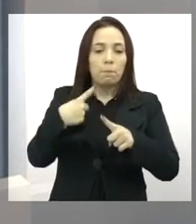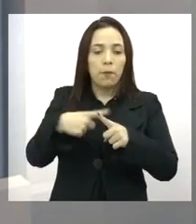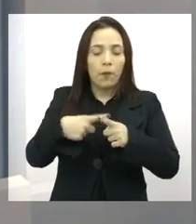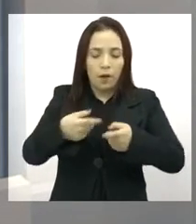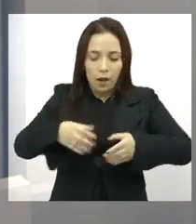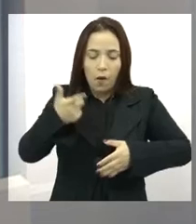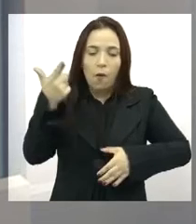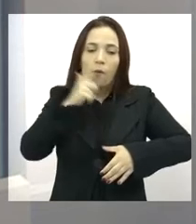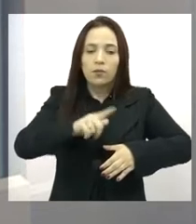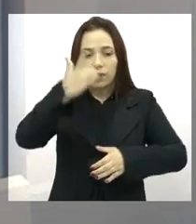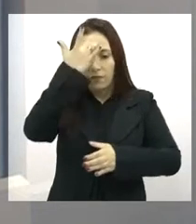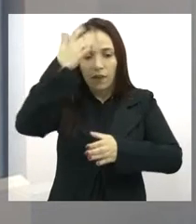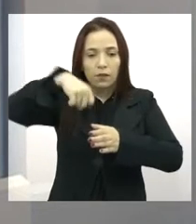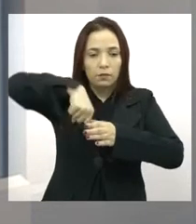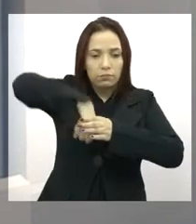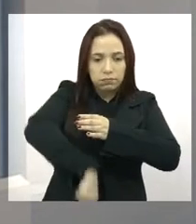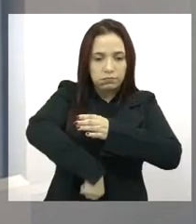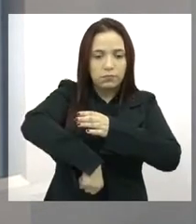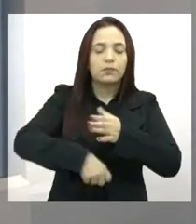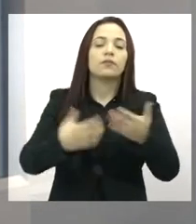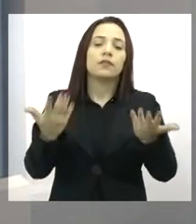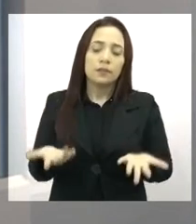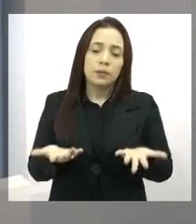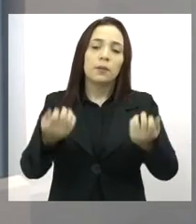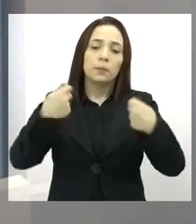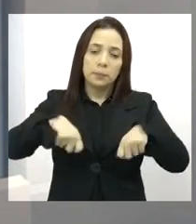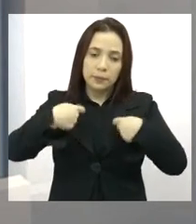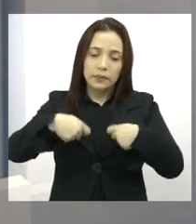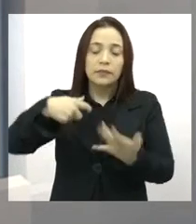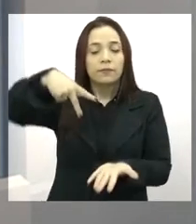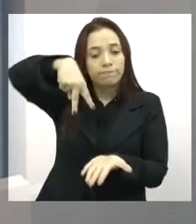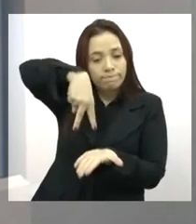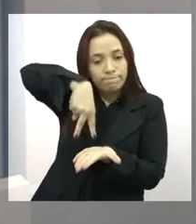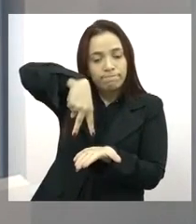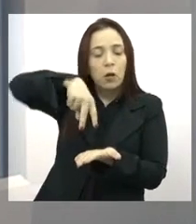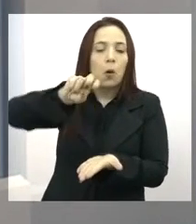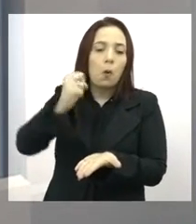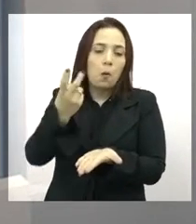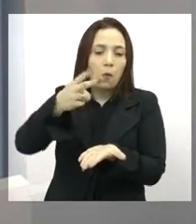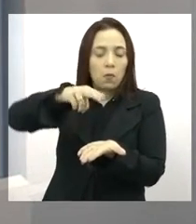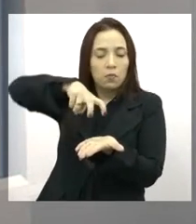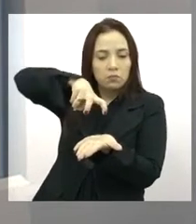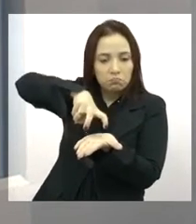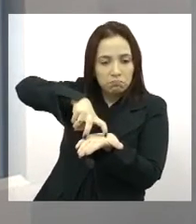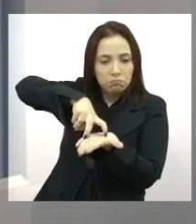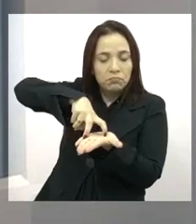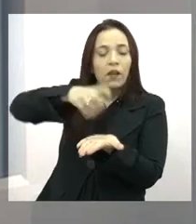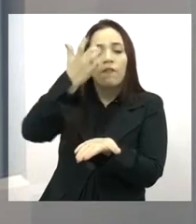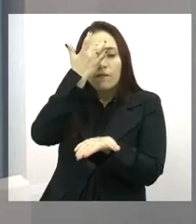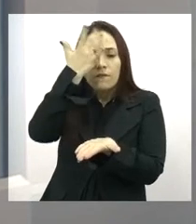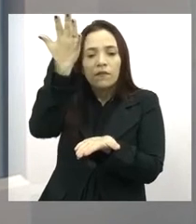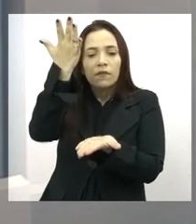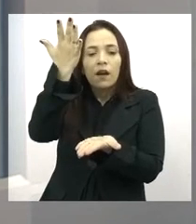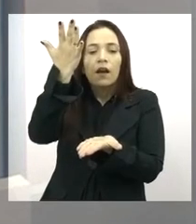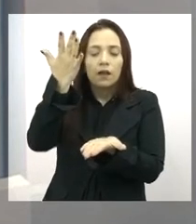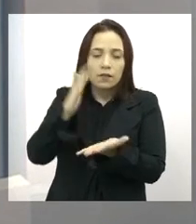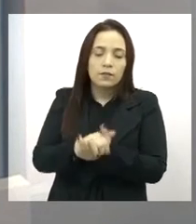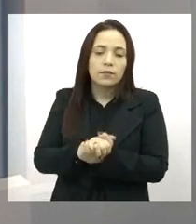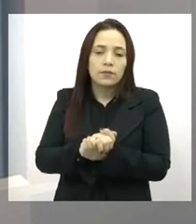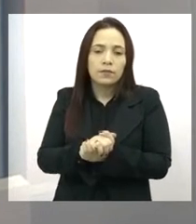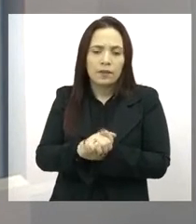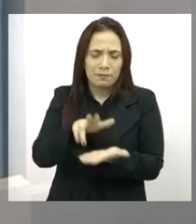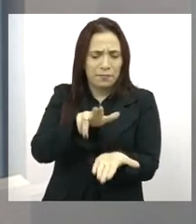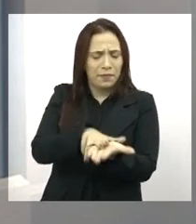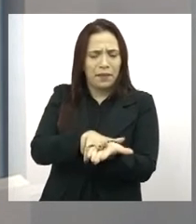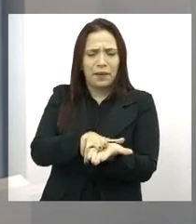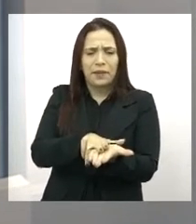saia, nasça mais rapidamente. Então, o ideal é ficar em pé, de cócoras, né, posições mesmo verticais, já